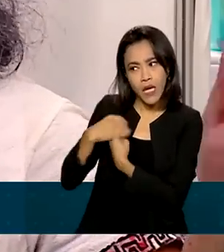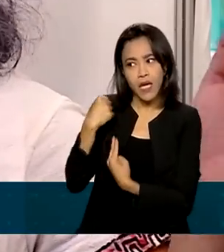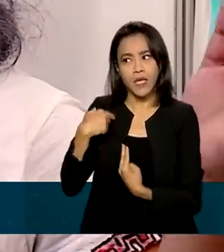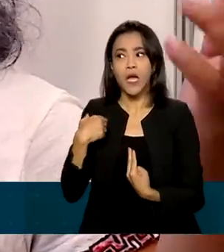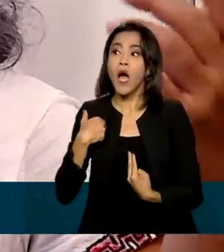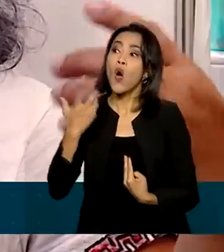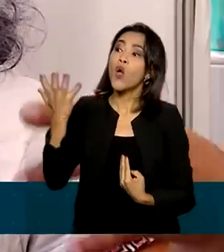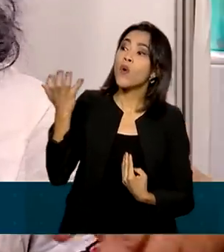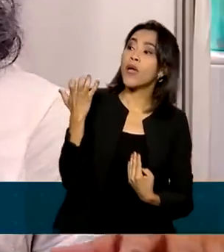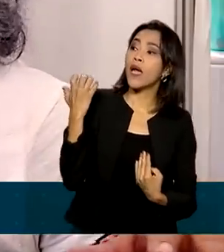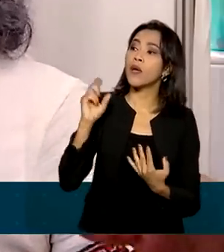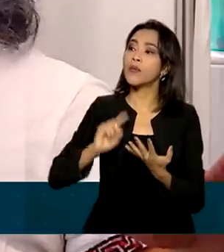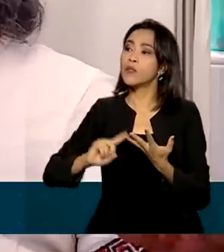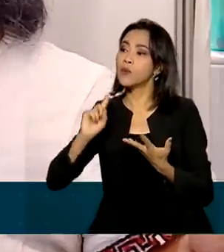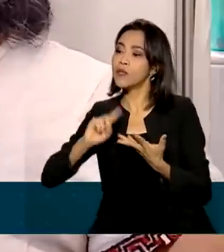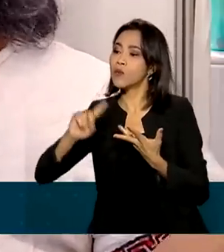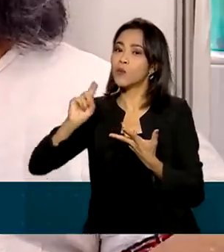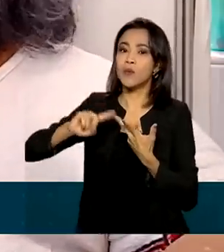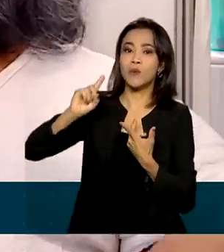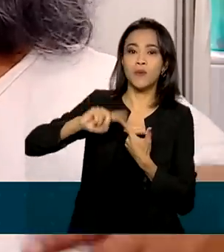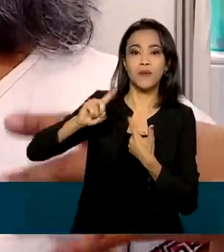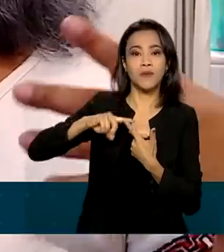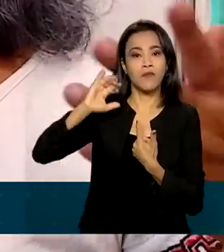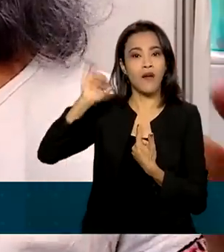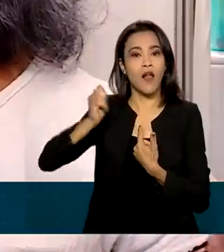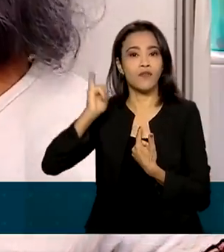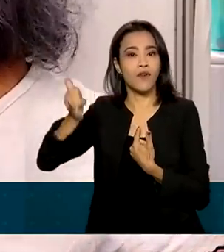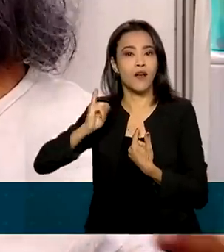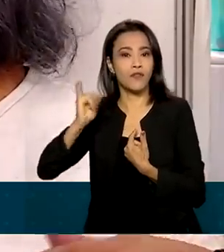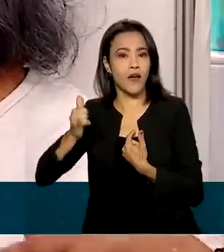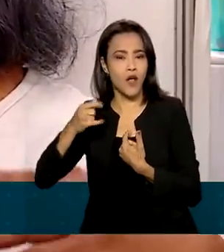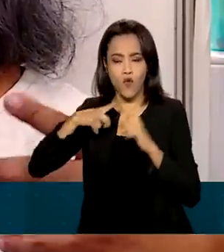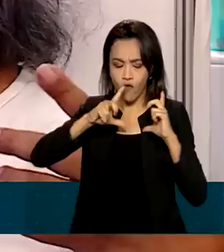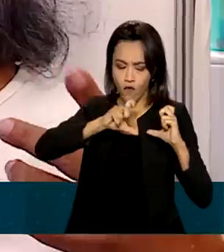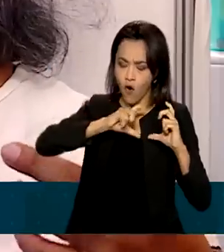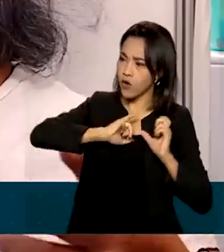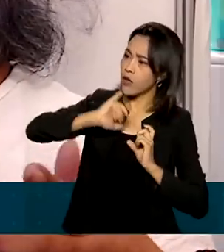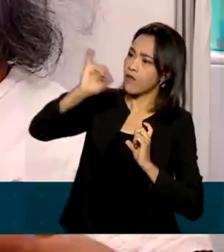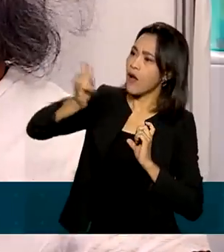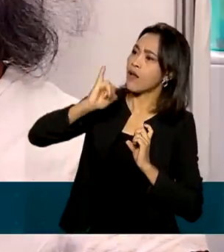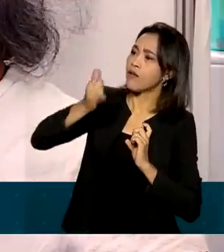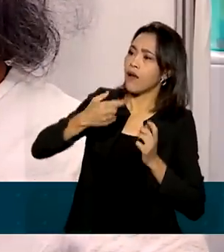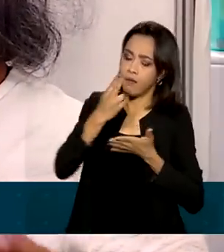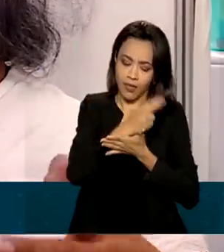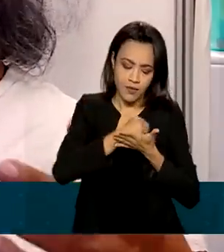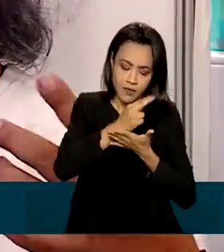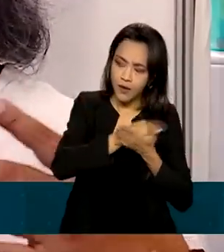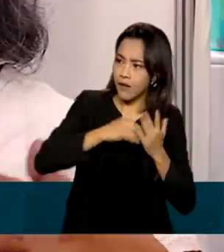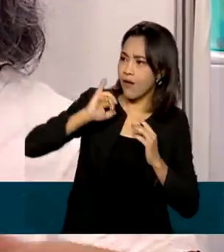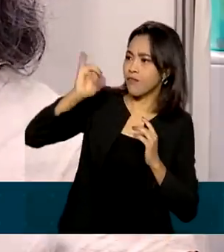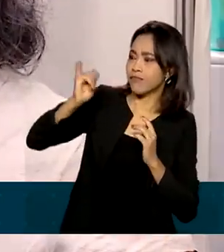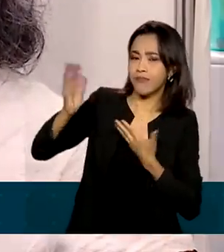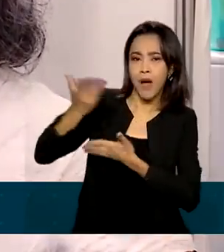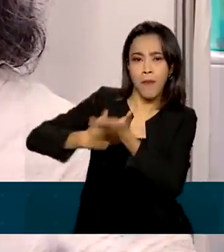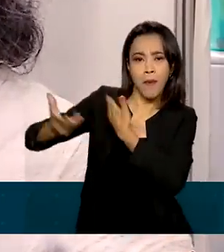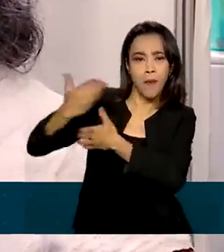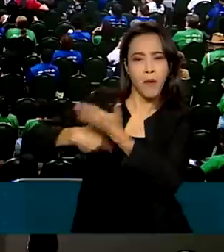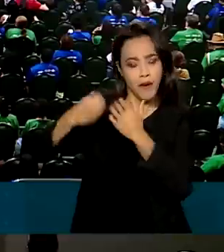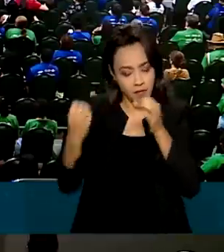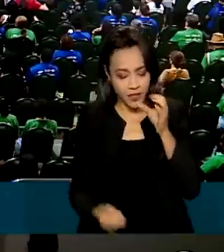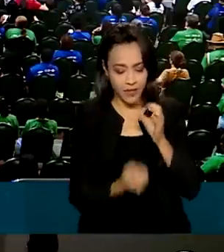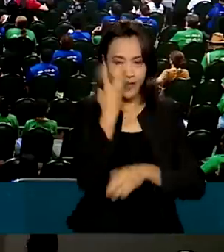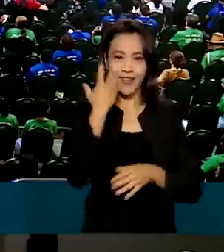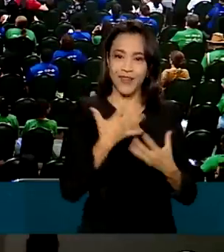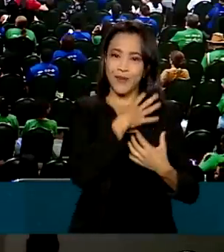Márcia, eu quero um pingente assim, assim, e envio para elas fotos, um desenho, e aí a gente faz toda uma criação.